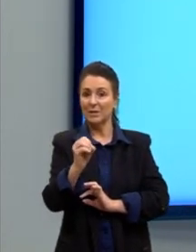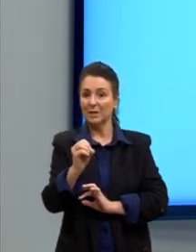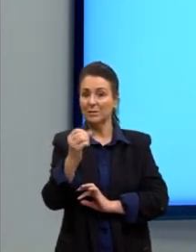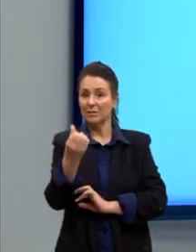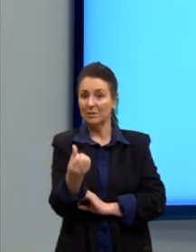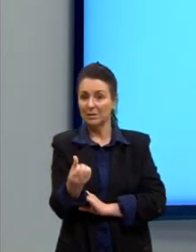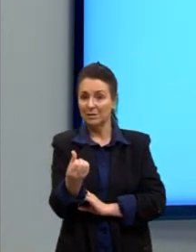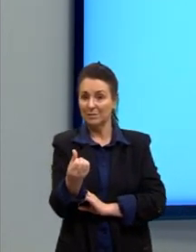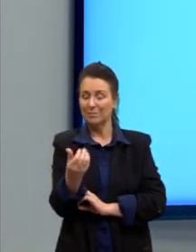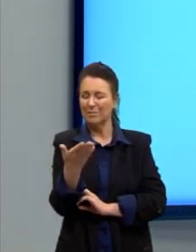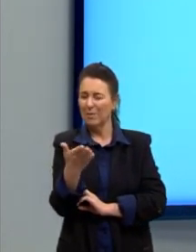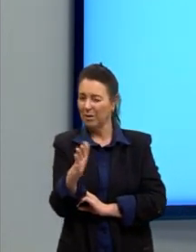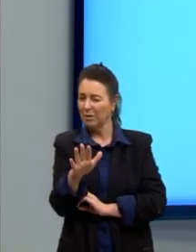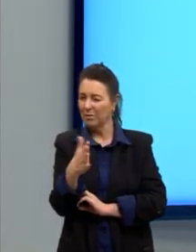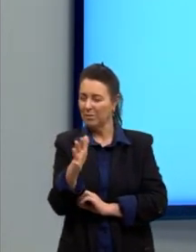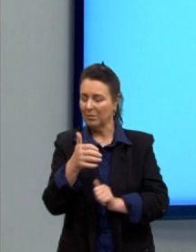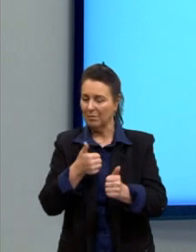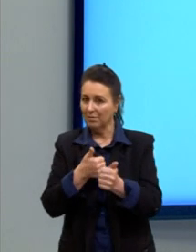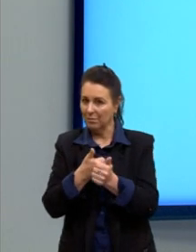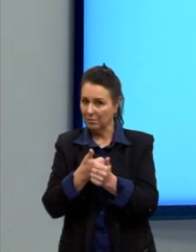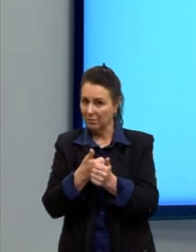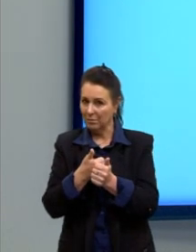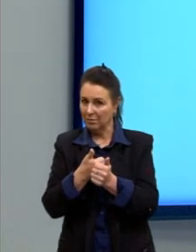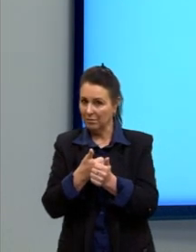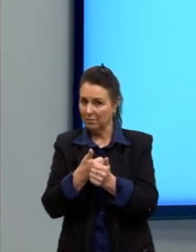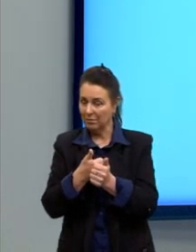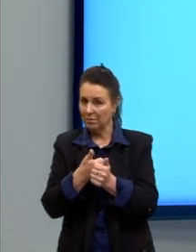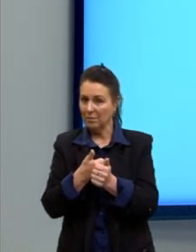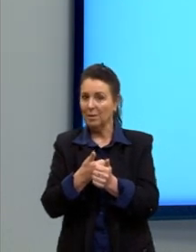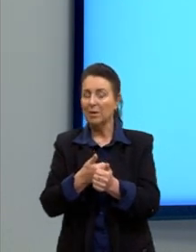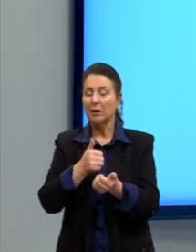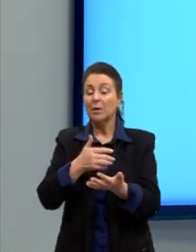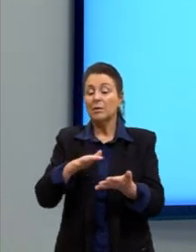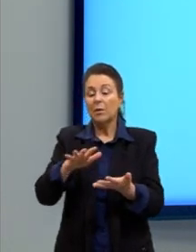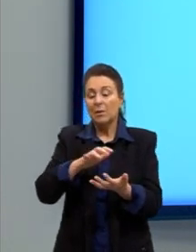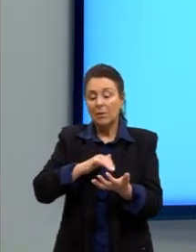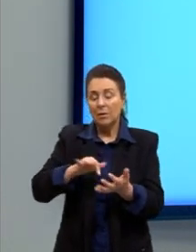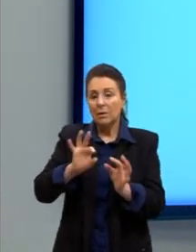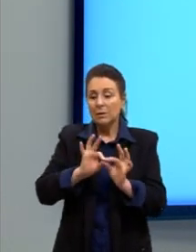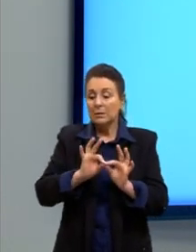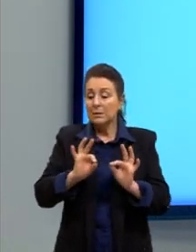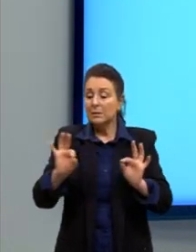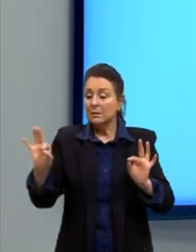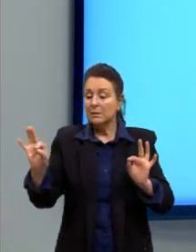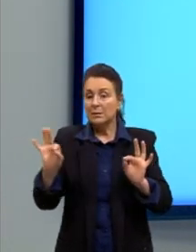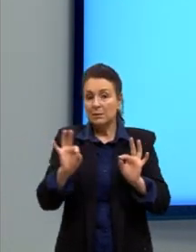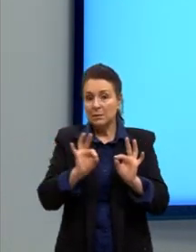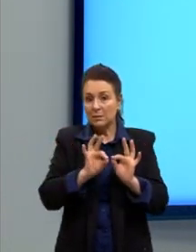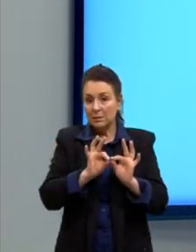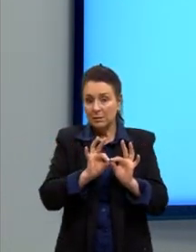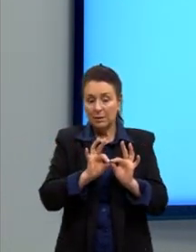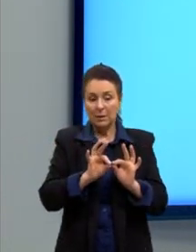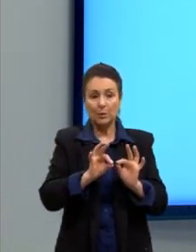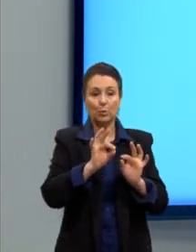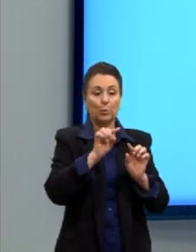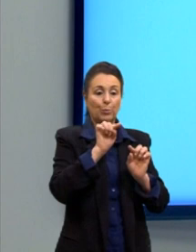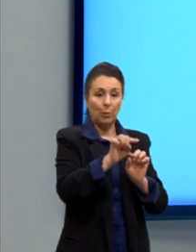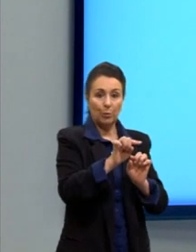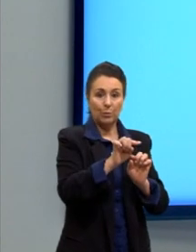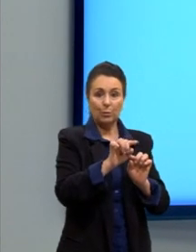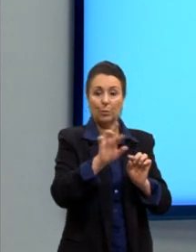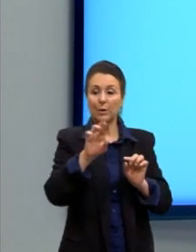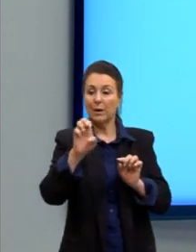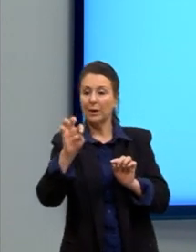aproximadamente. Então, assim nós calculamos a distância entre ponto e reta. Eu